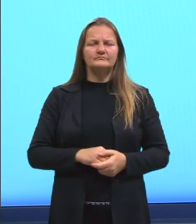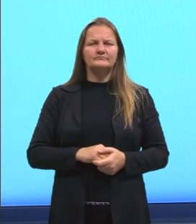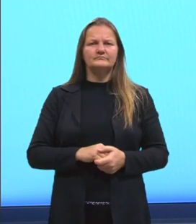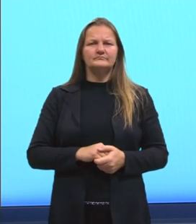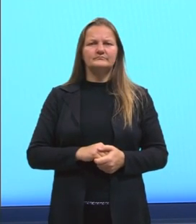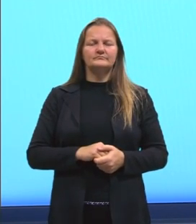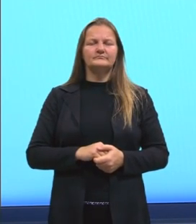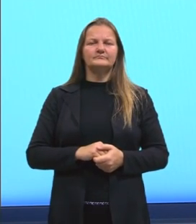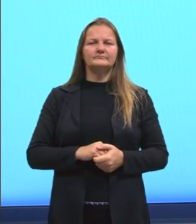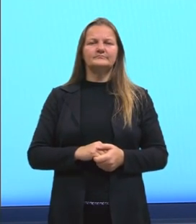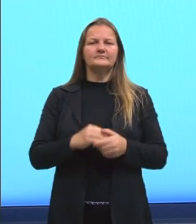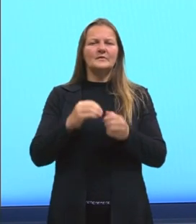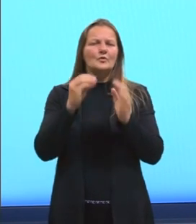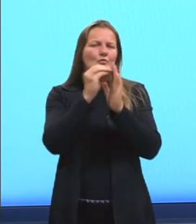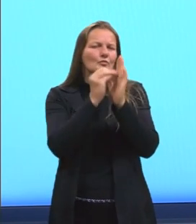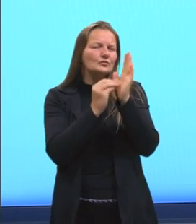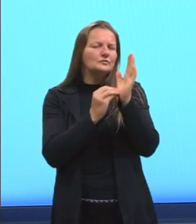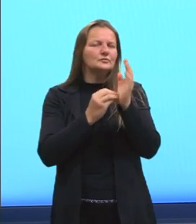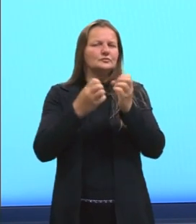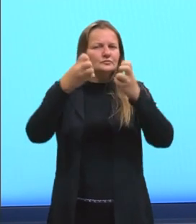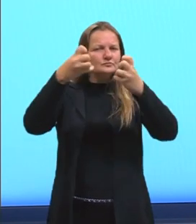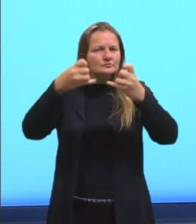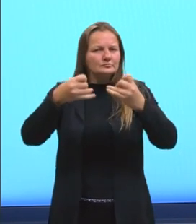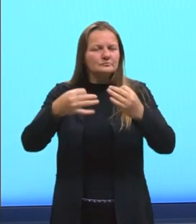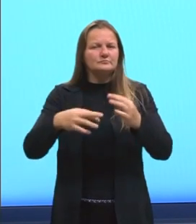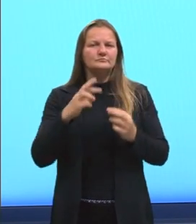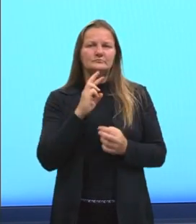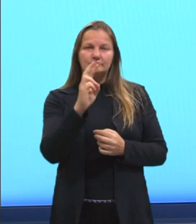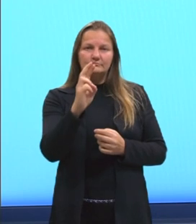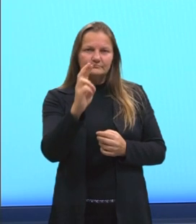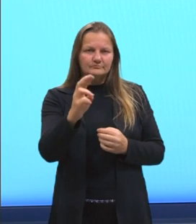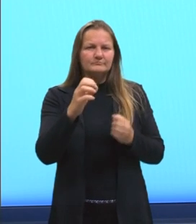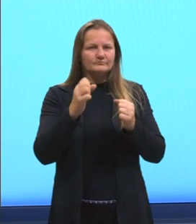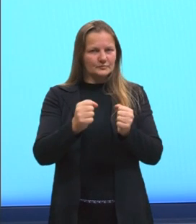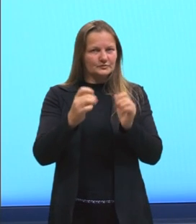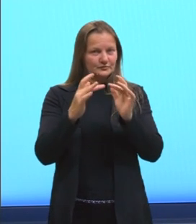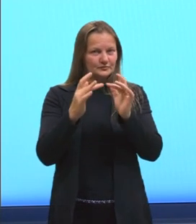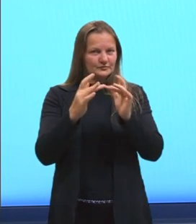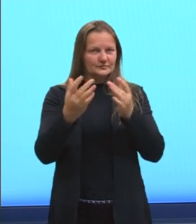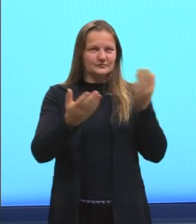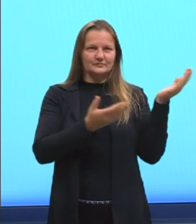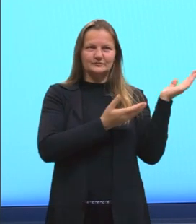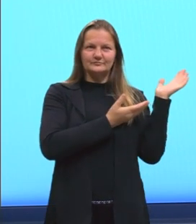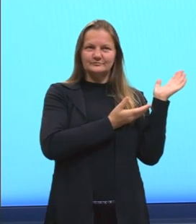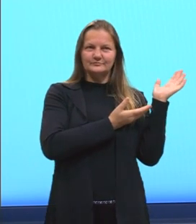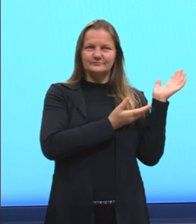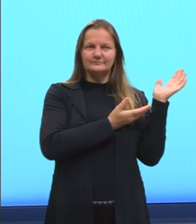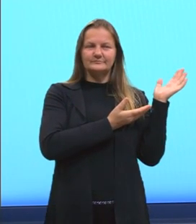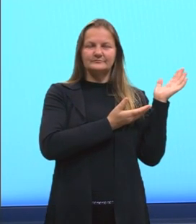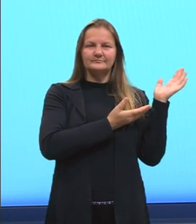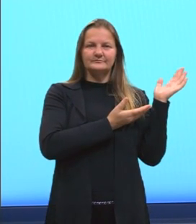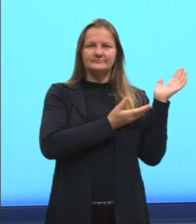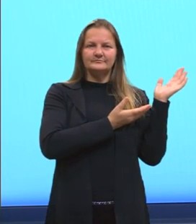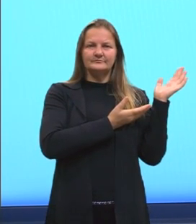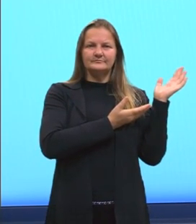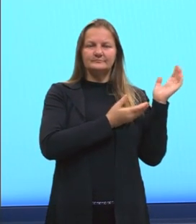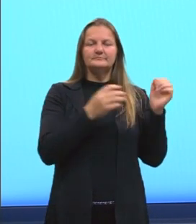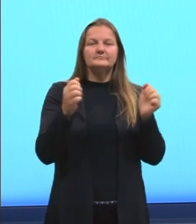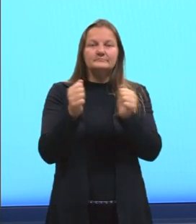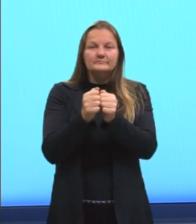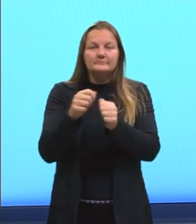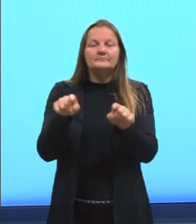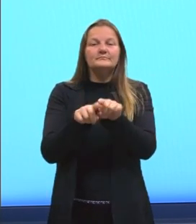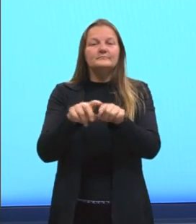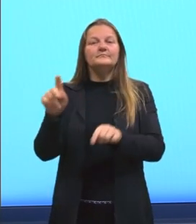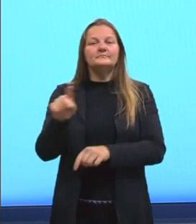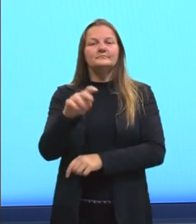né, para entender alguma matéria, né, responder aí alguma questão, então estão aqui os meus contatos e junto tá o professor Ernesto